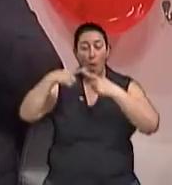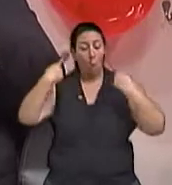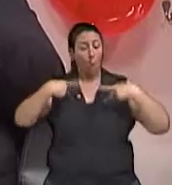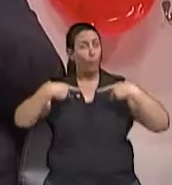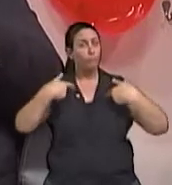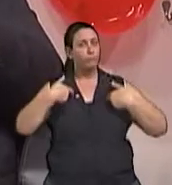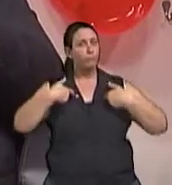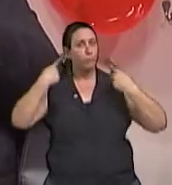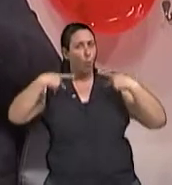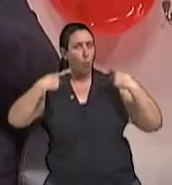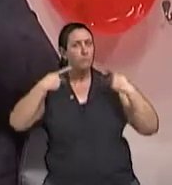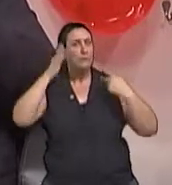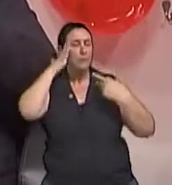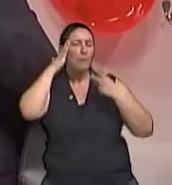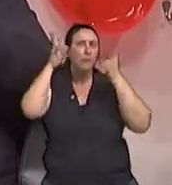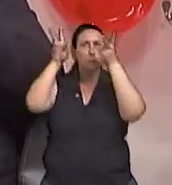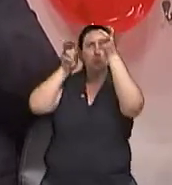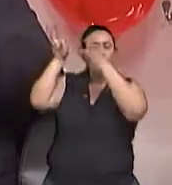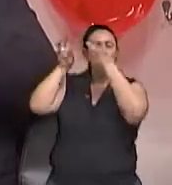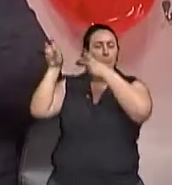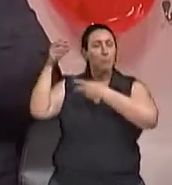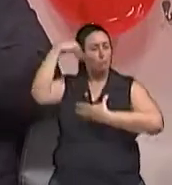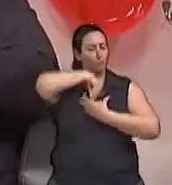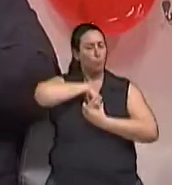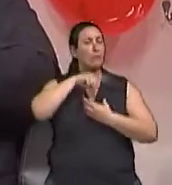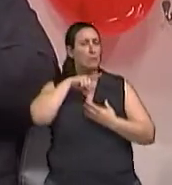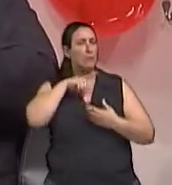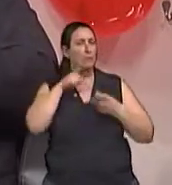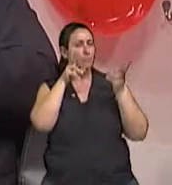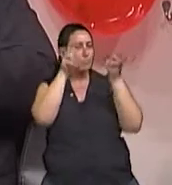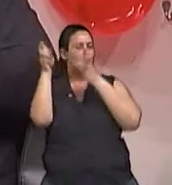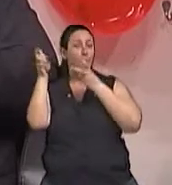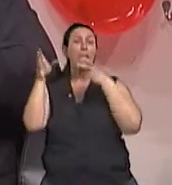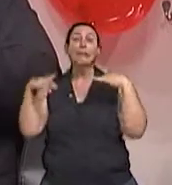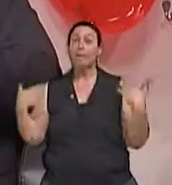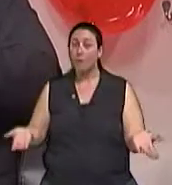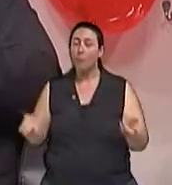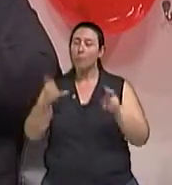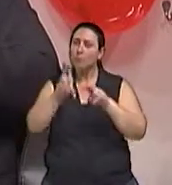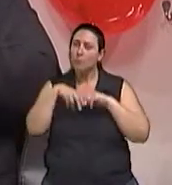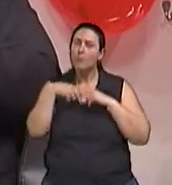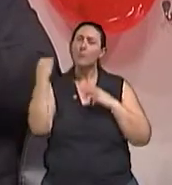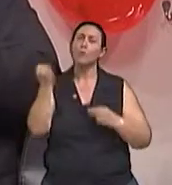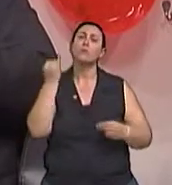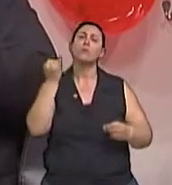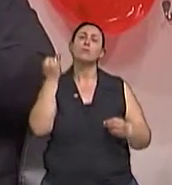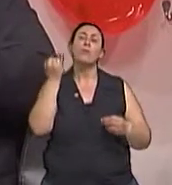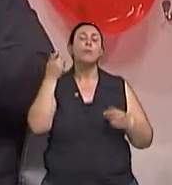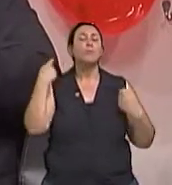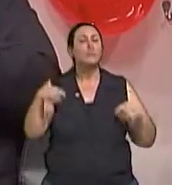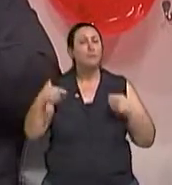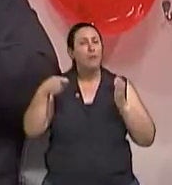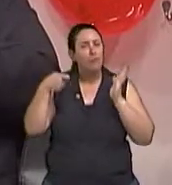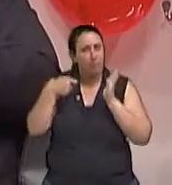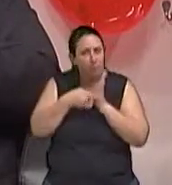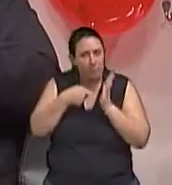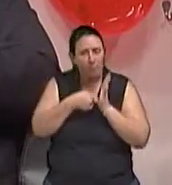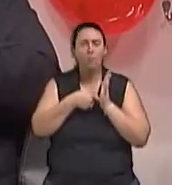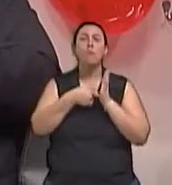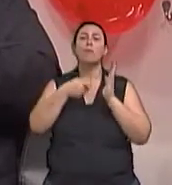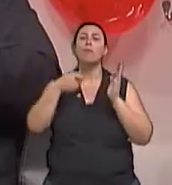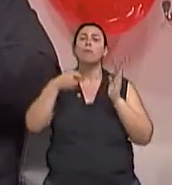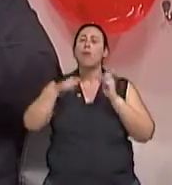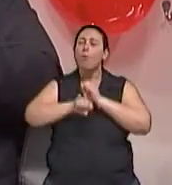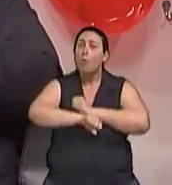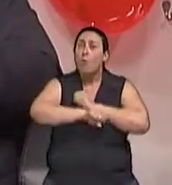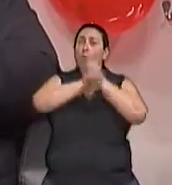nosso ritmo circadiano, né? O nosso reloginho interno. Então, por isso que é importante tentar acordar e dormir